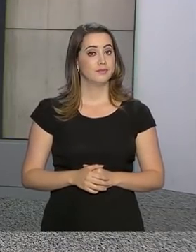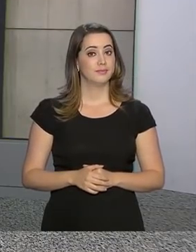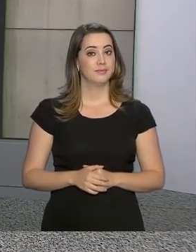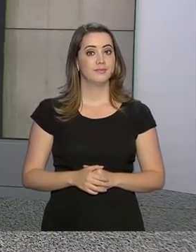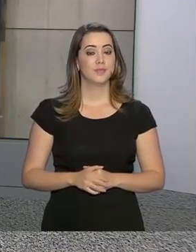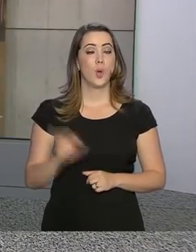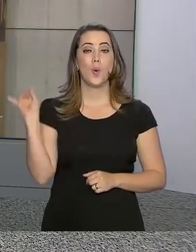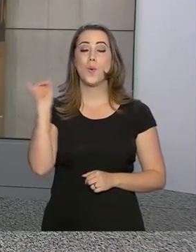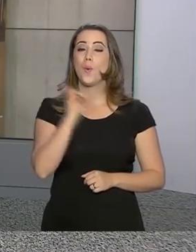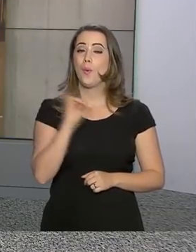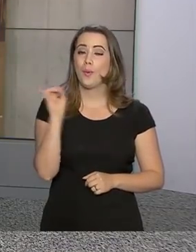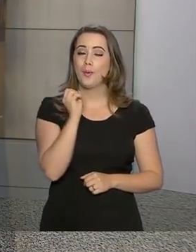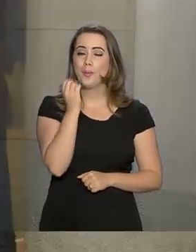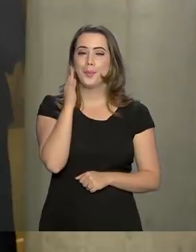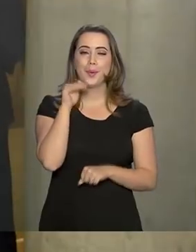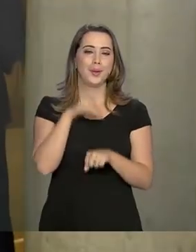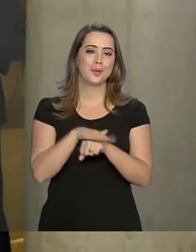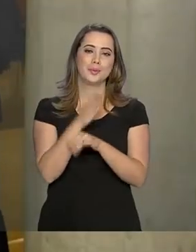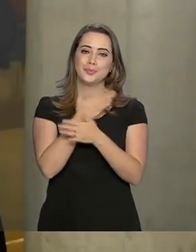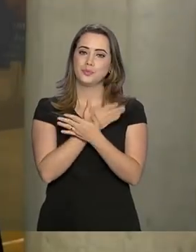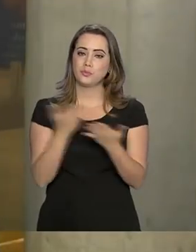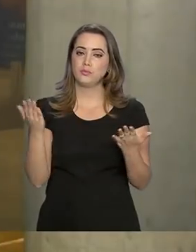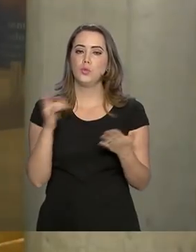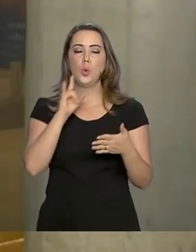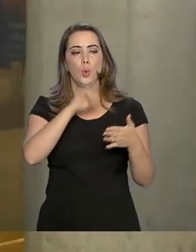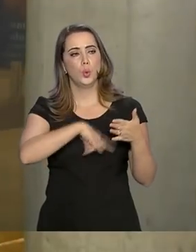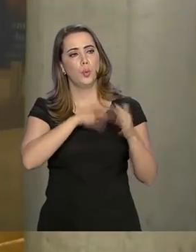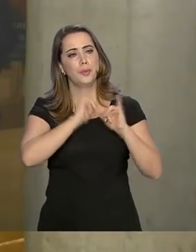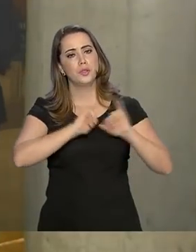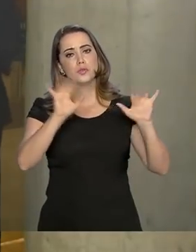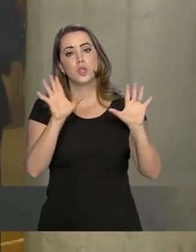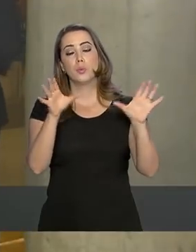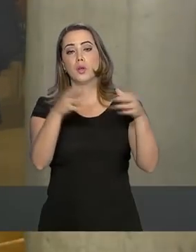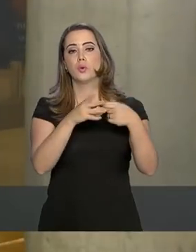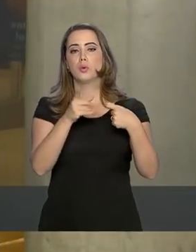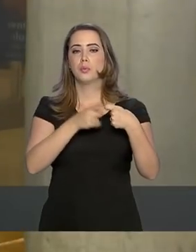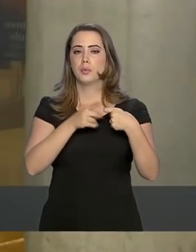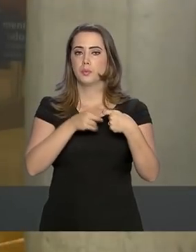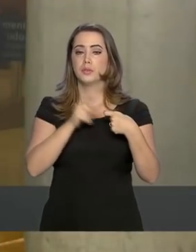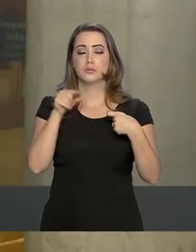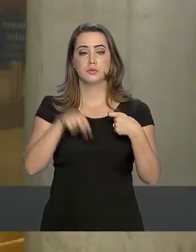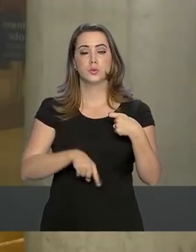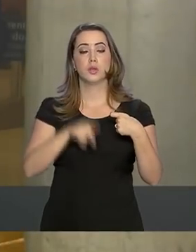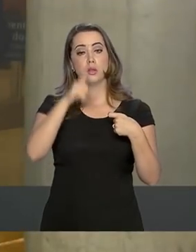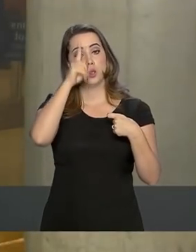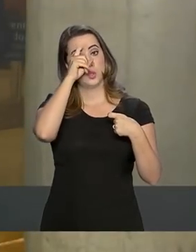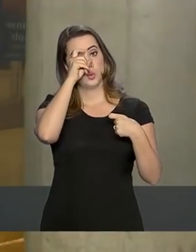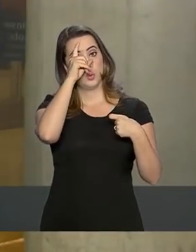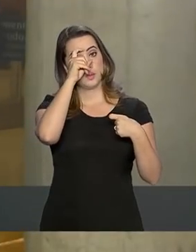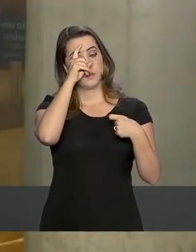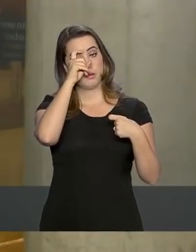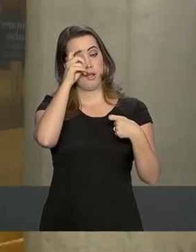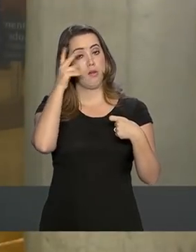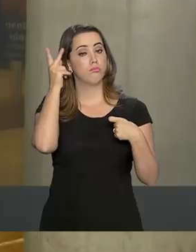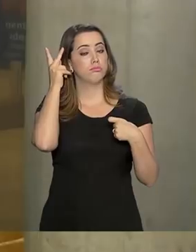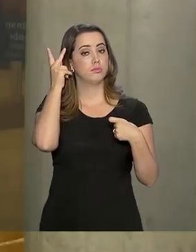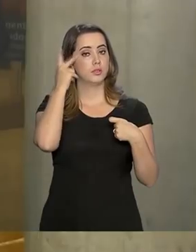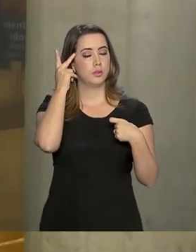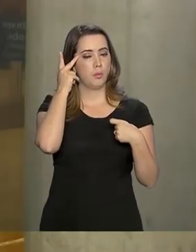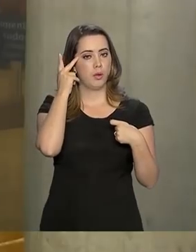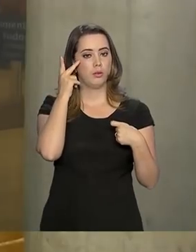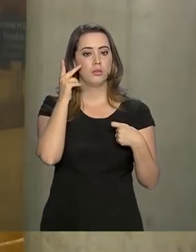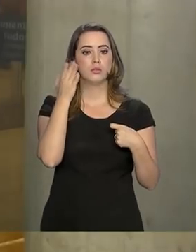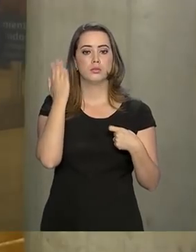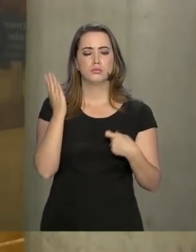Boa noite, Alessandra. O último boletim divulgado pela equipe médica aqui do Hospital Albert Einstein, que atende o presidente